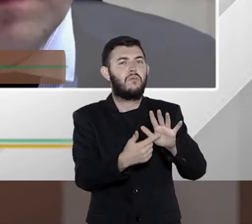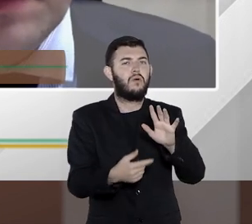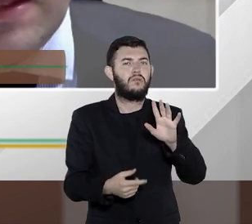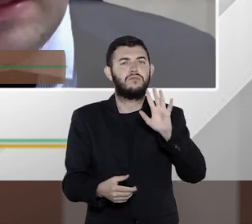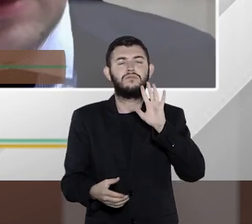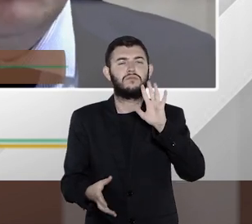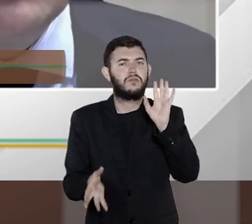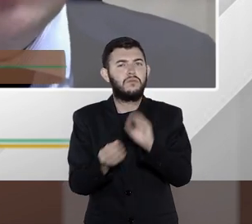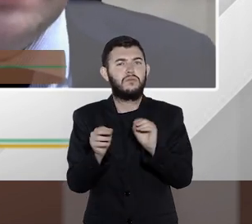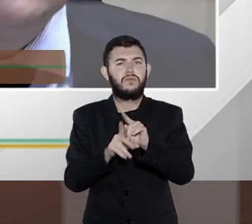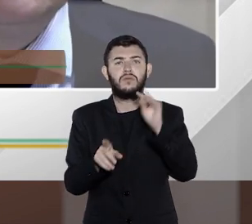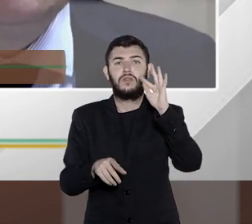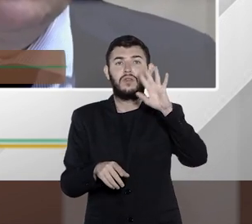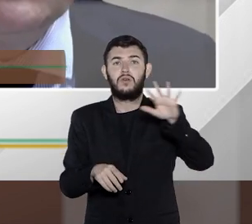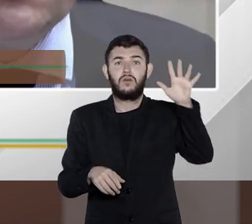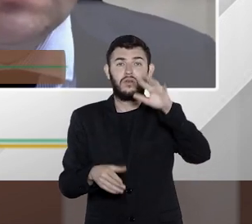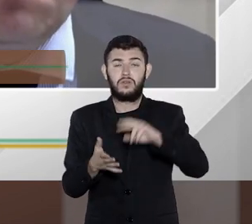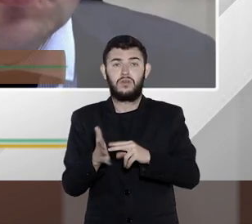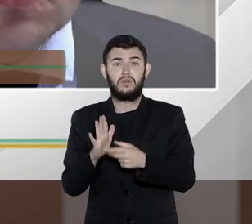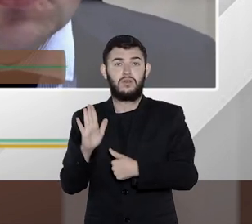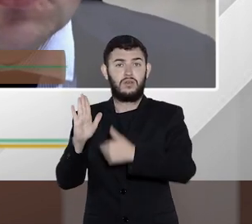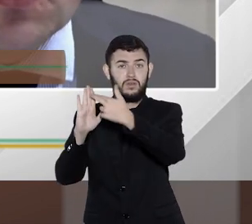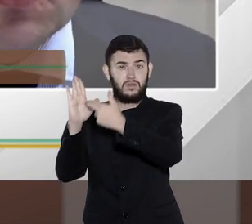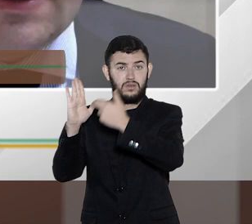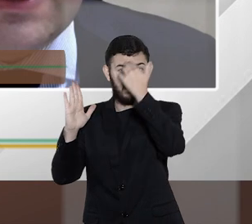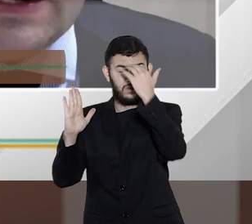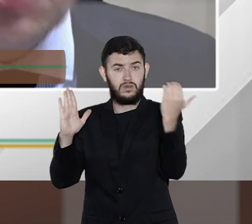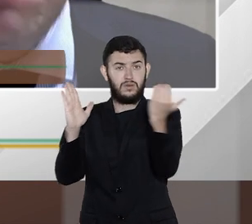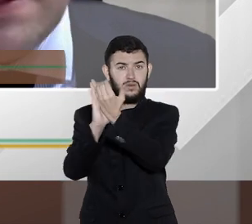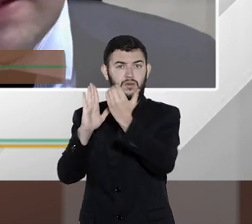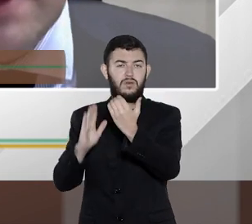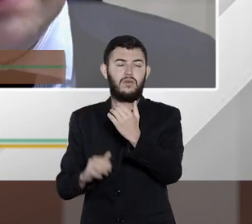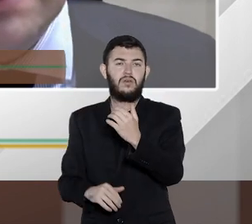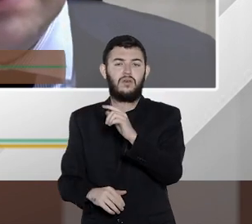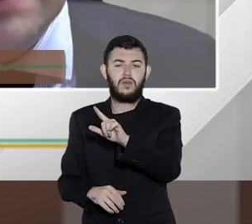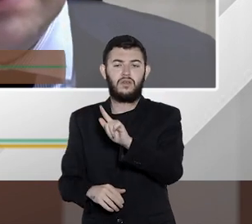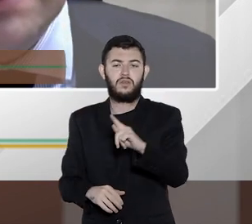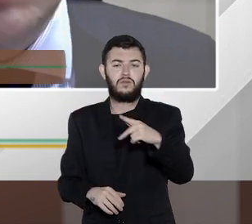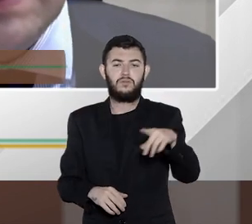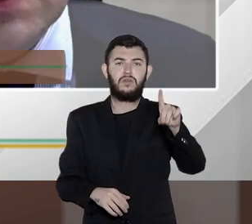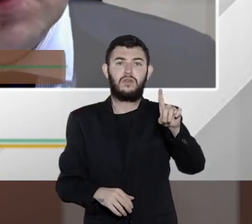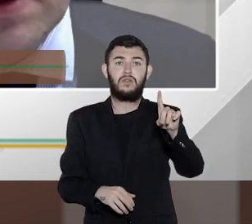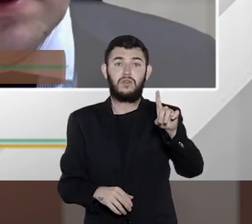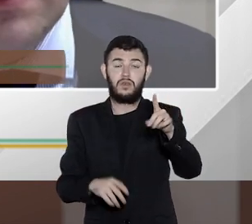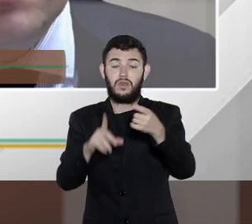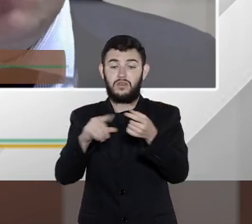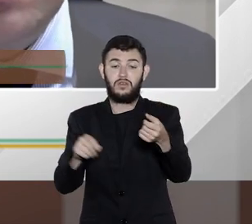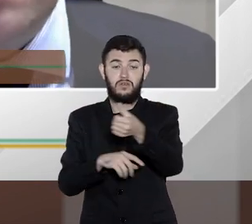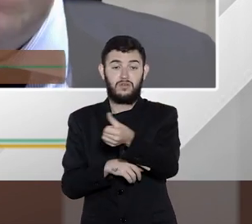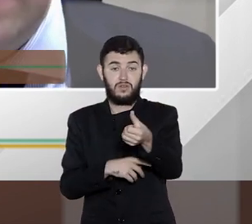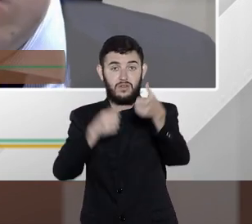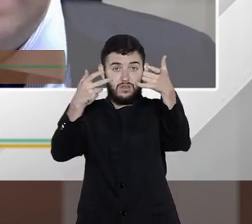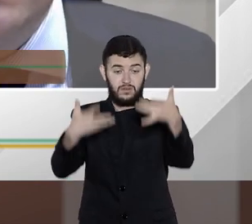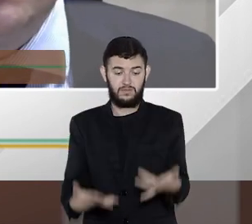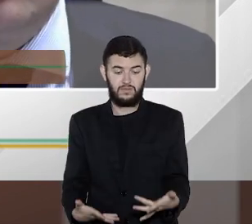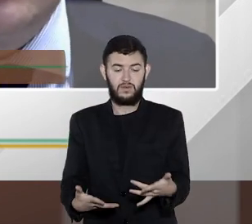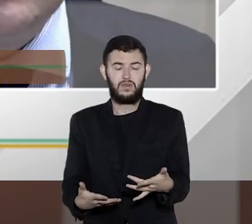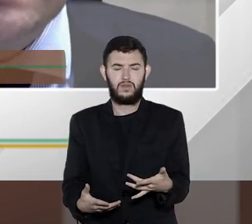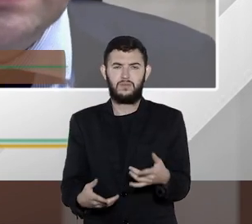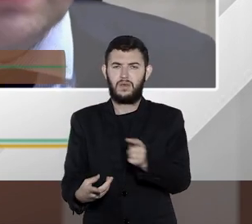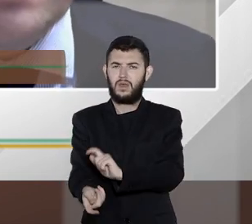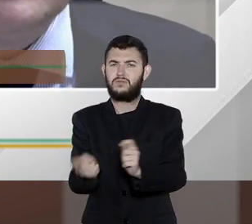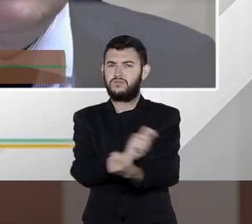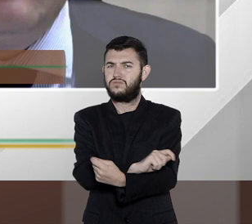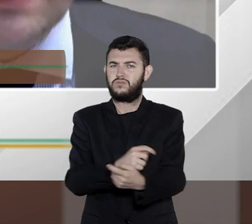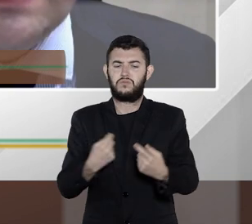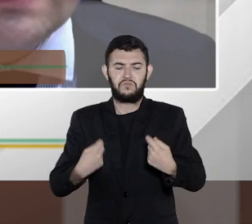teórico é a obediência dos princípios da LGPD que estão lá no artigo 6º então por exemplo adequação